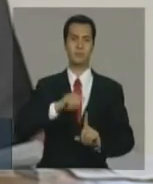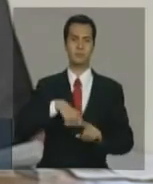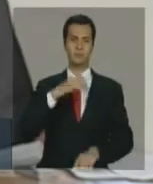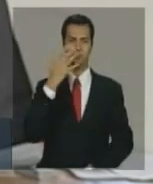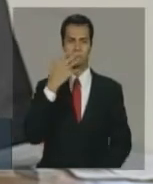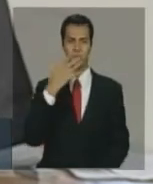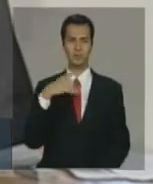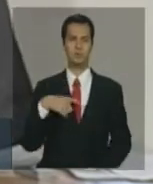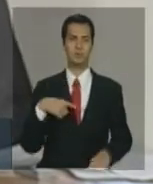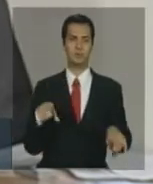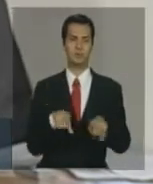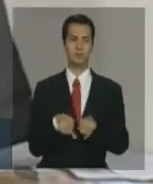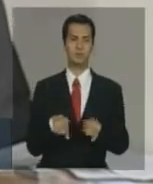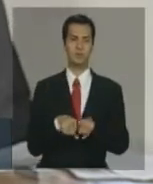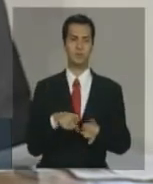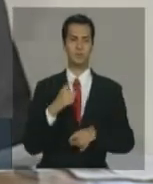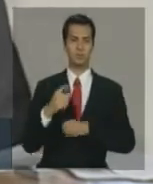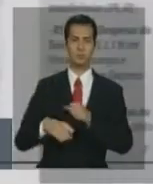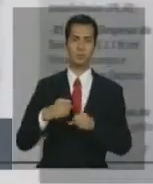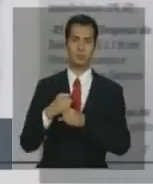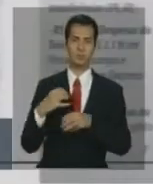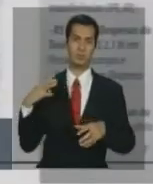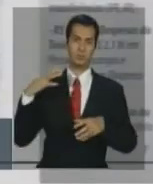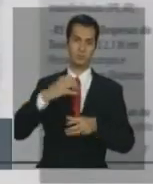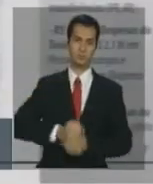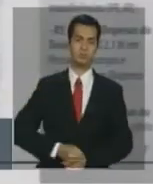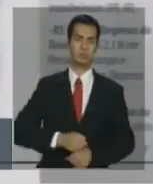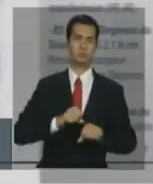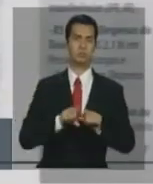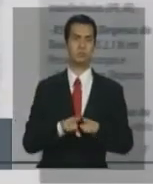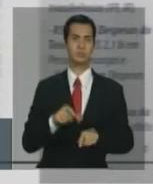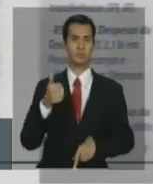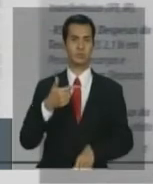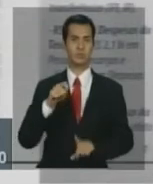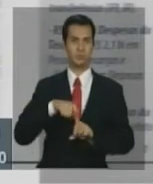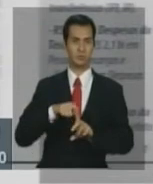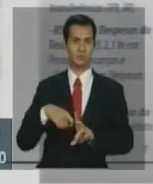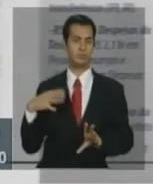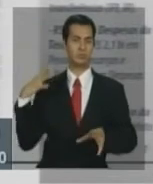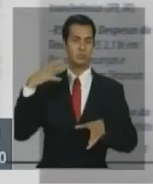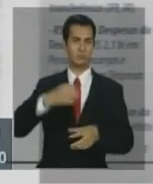no acumulado ano até fevereiro também, no acumulado 12 meses até fevereiro também.